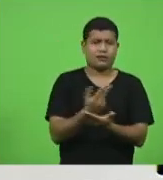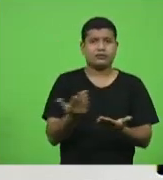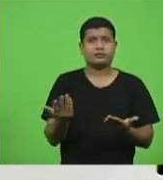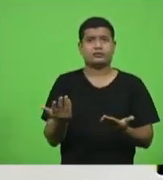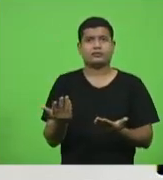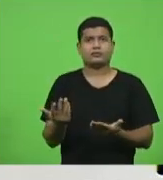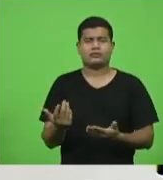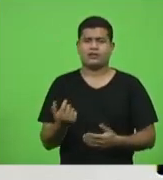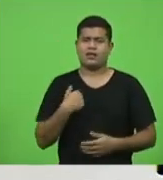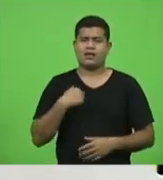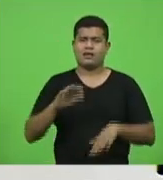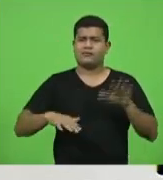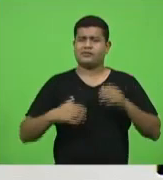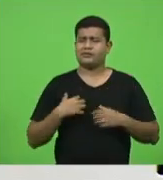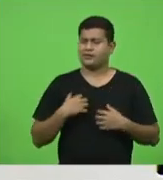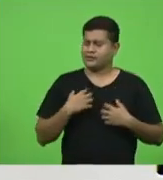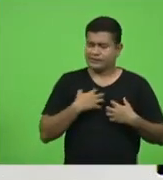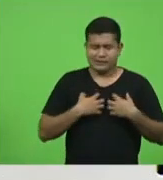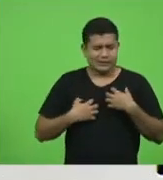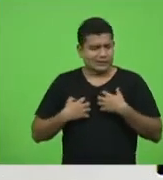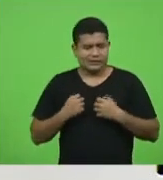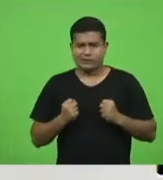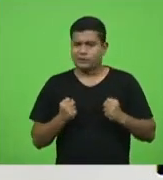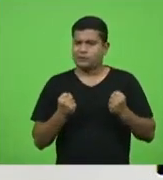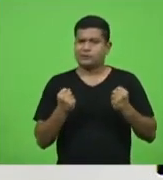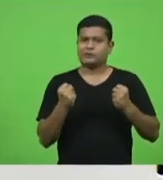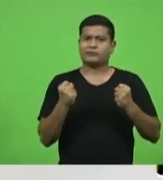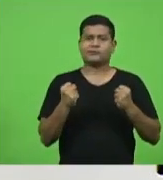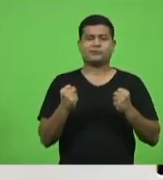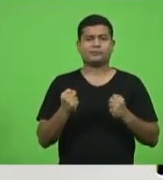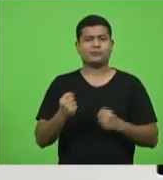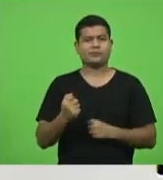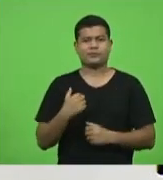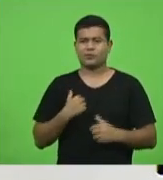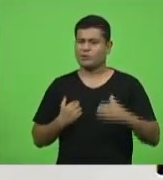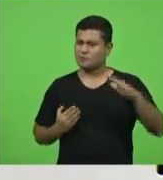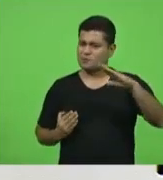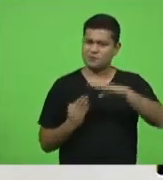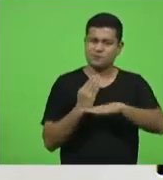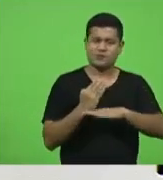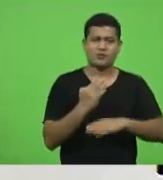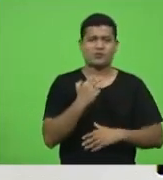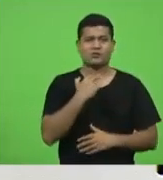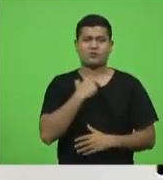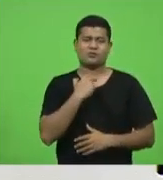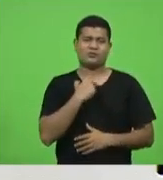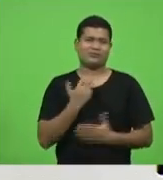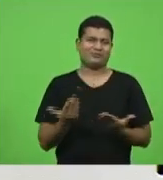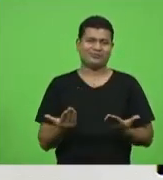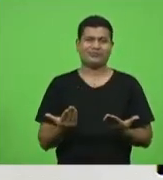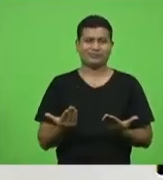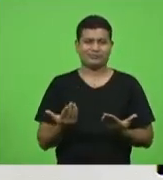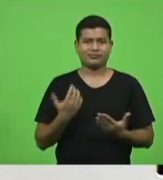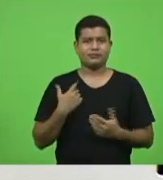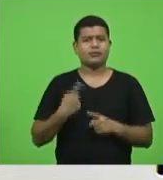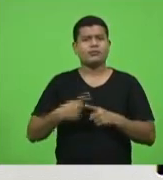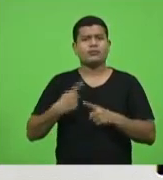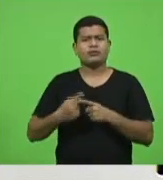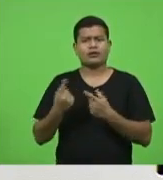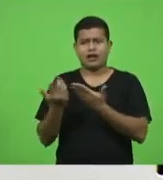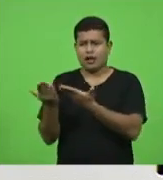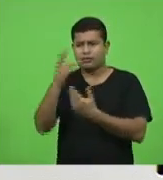segurar às vezes pra não passar do limite por que André Mota um prefeito chorar